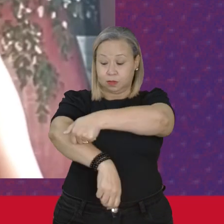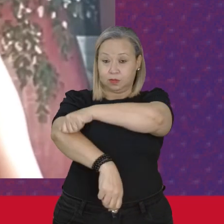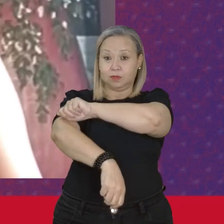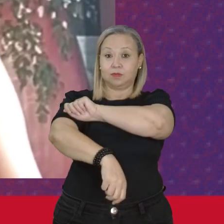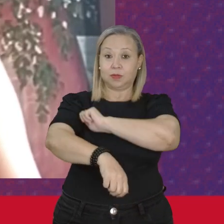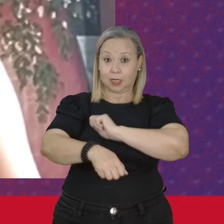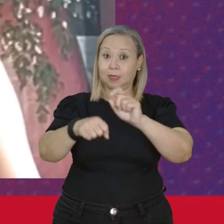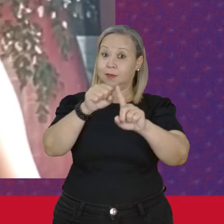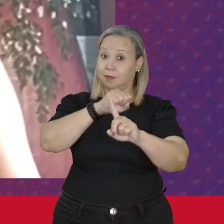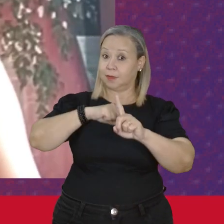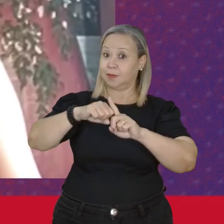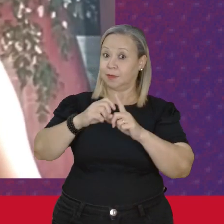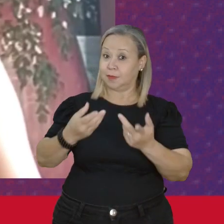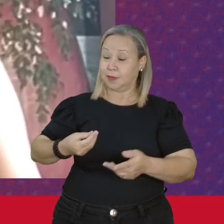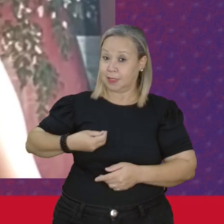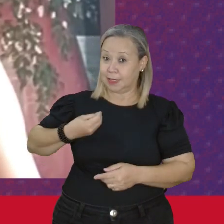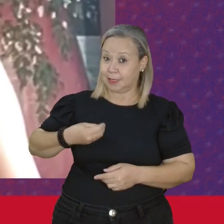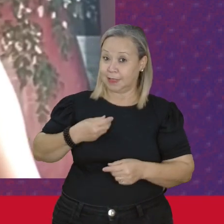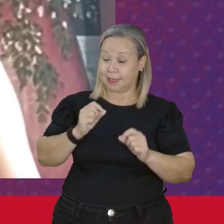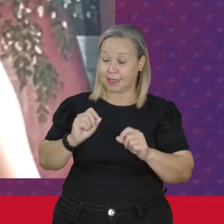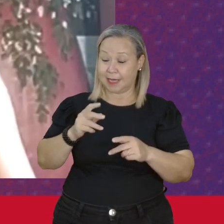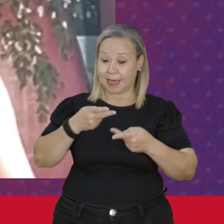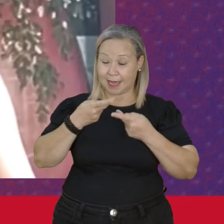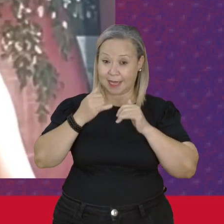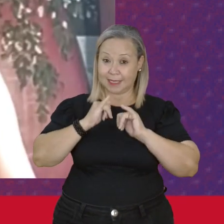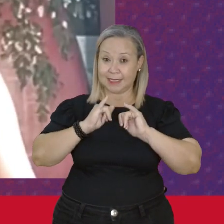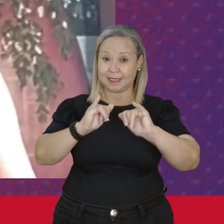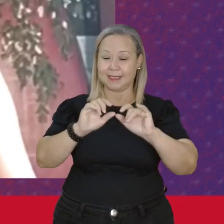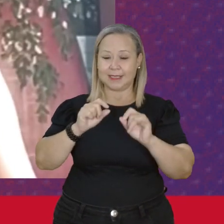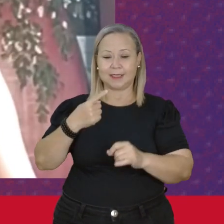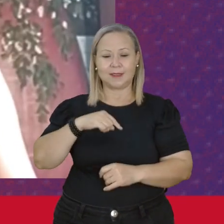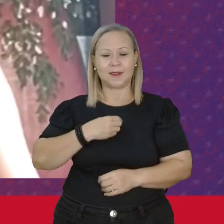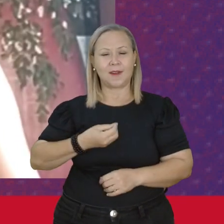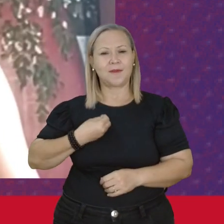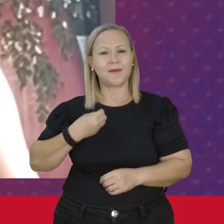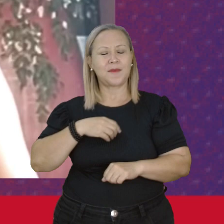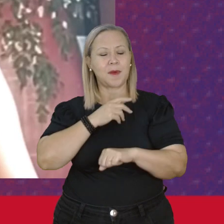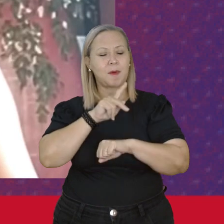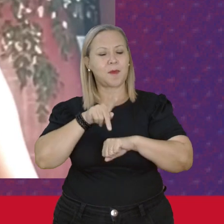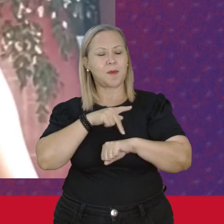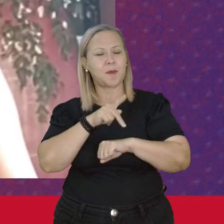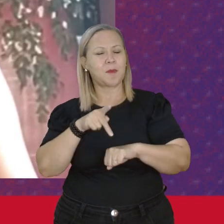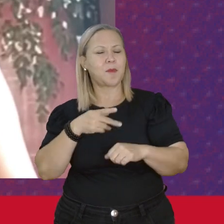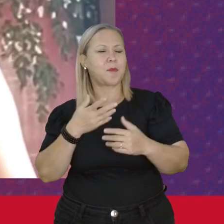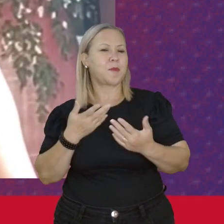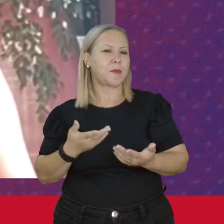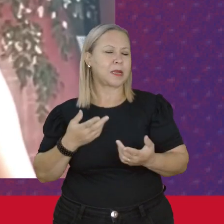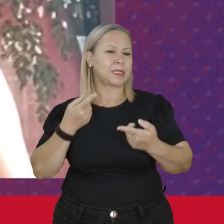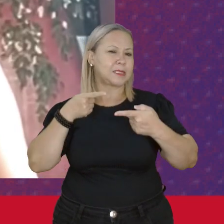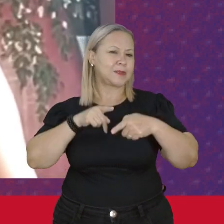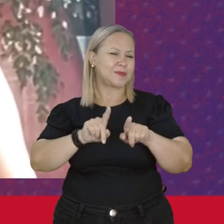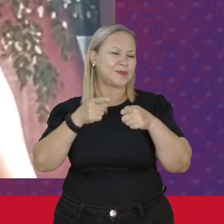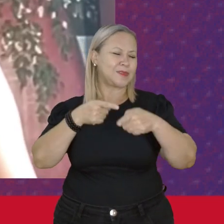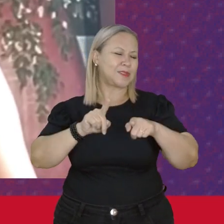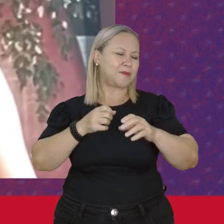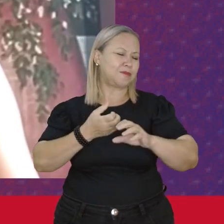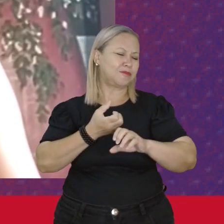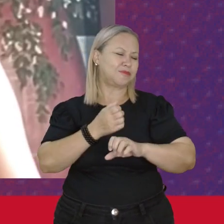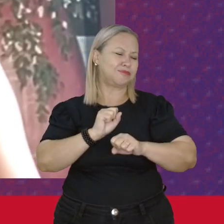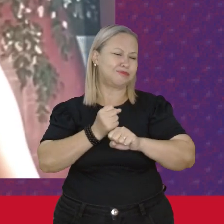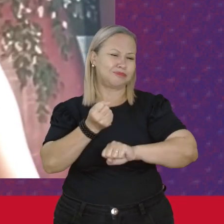E Dizer que Nós vivemos um país onde Os desafios são imensos